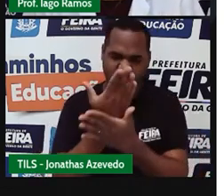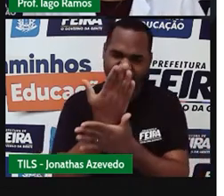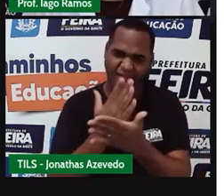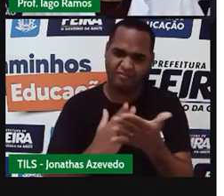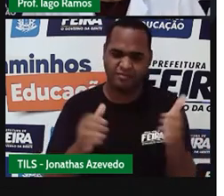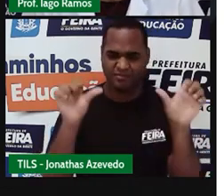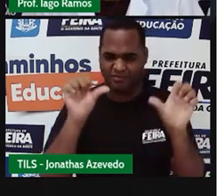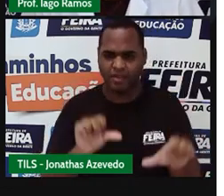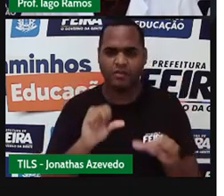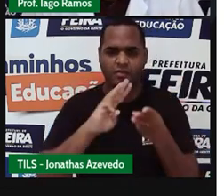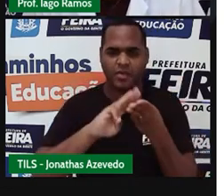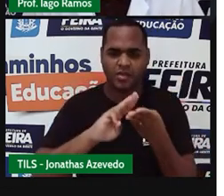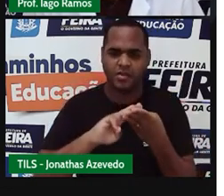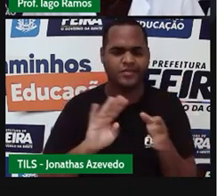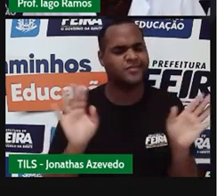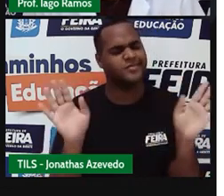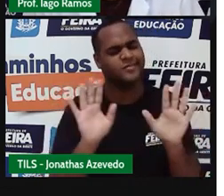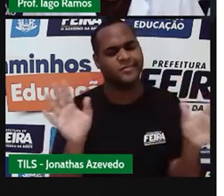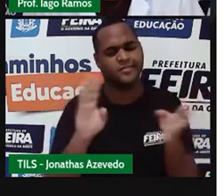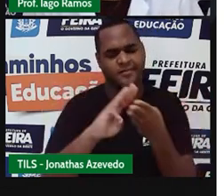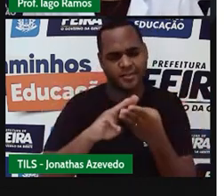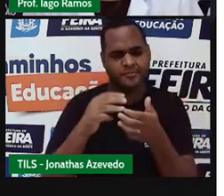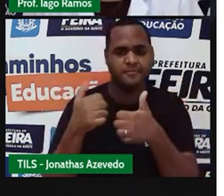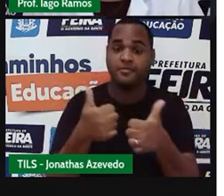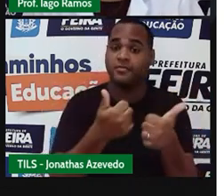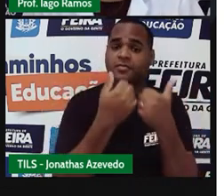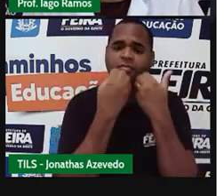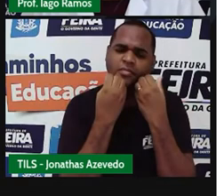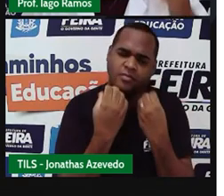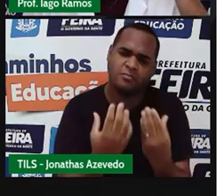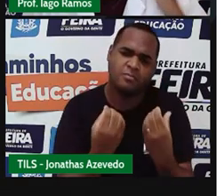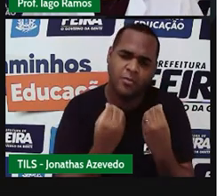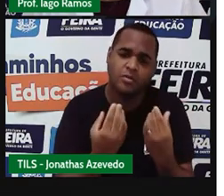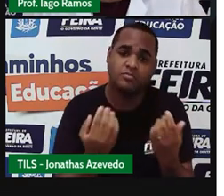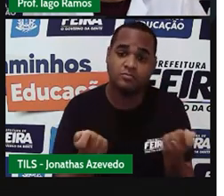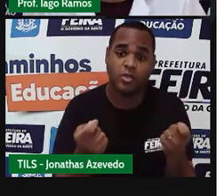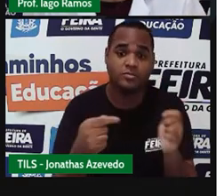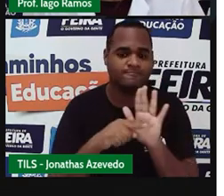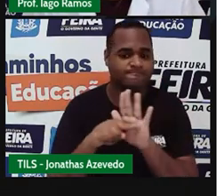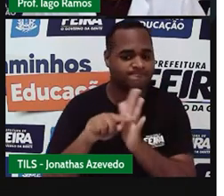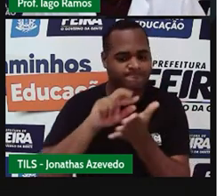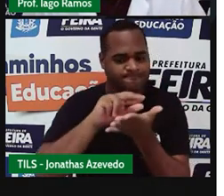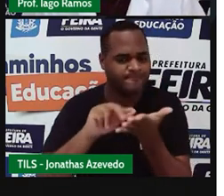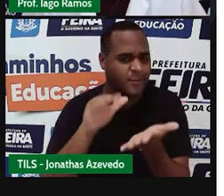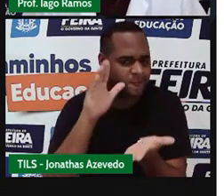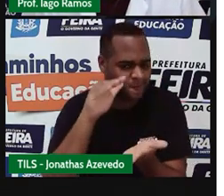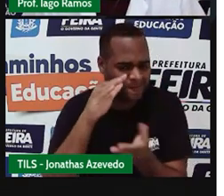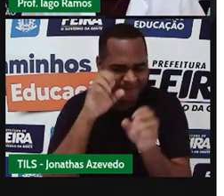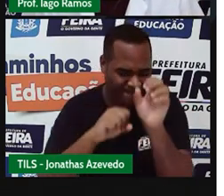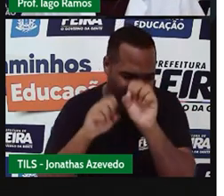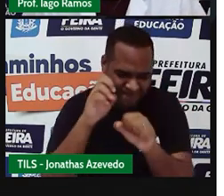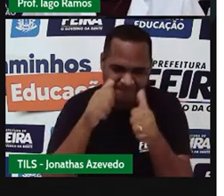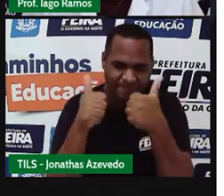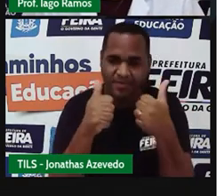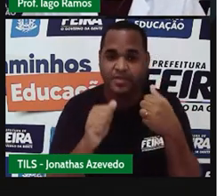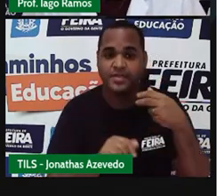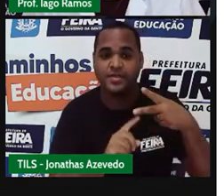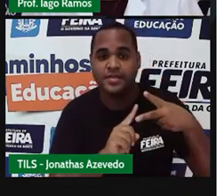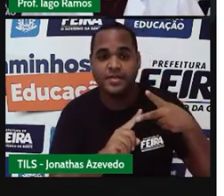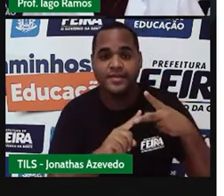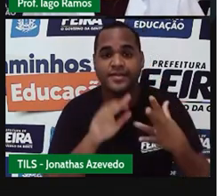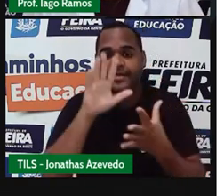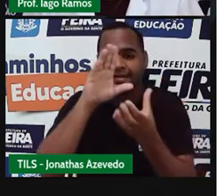coisa chata, né? Então nem sempre a matemática é difícil ou chata, muita coisa interessante nela, certo? E também,